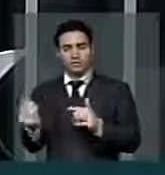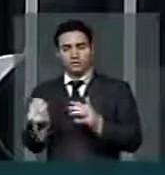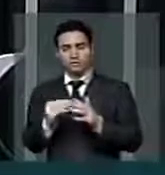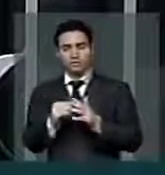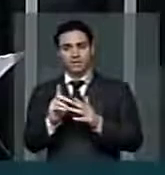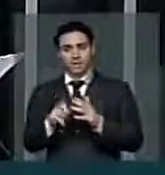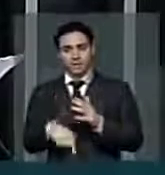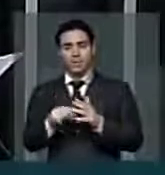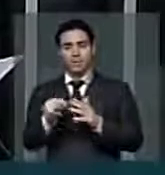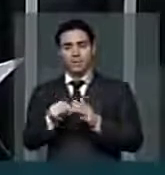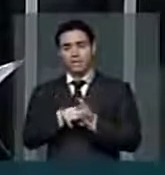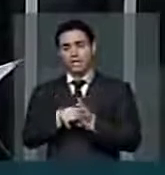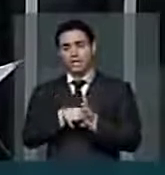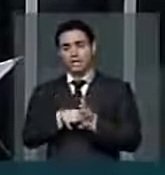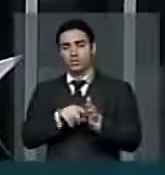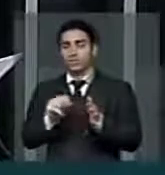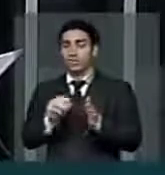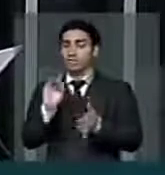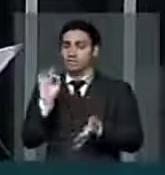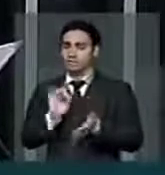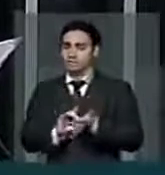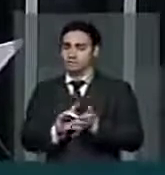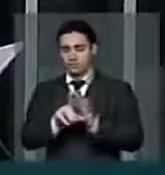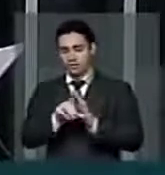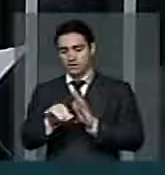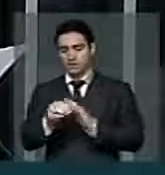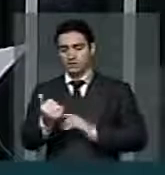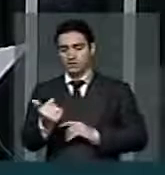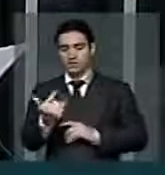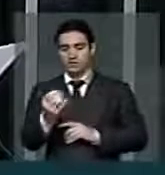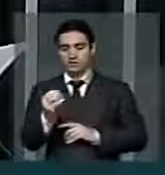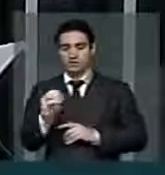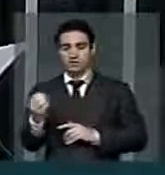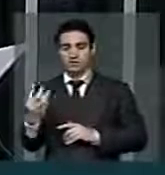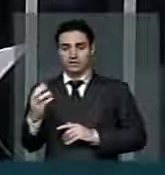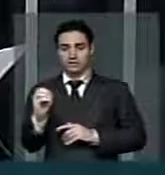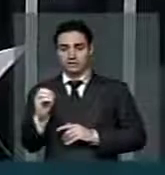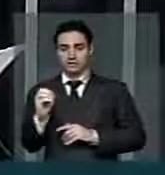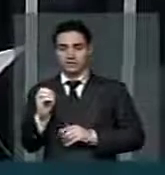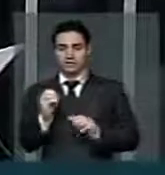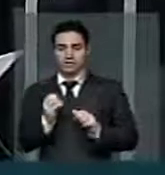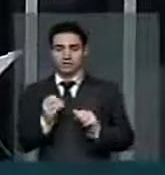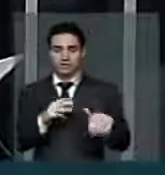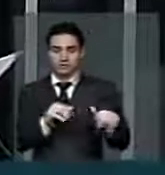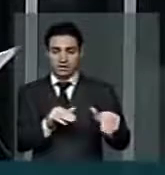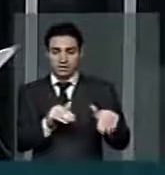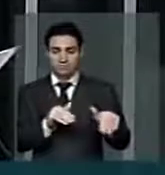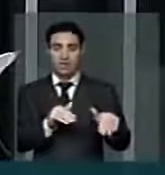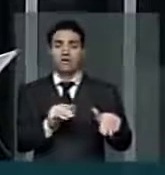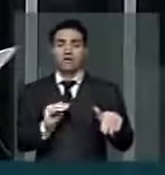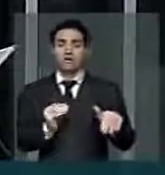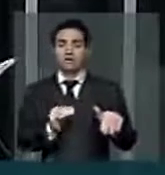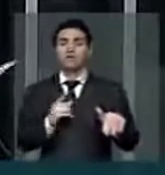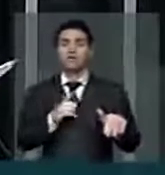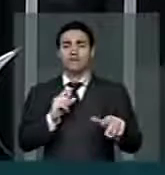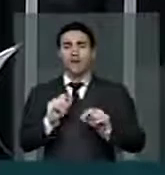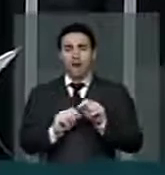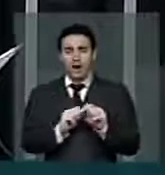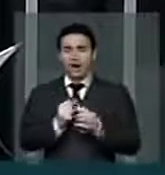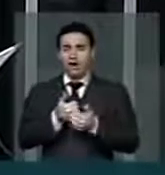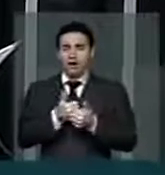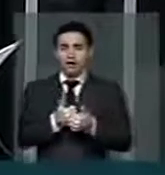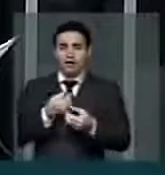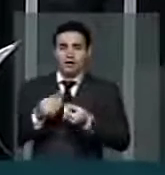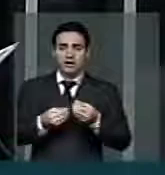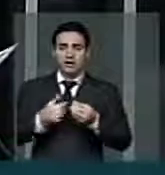peritos oficiais, trazido pela lei 12030 de setembro. Vêm acompanhando esclarecimento da população